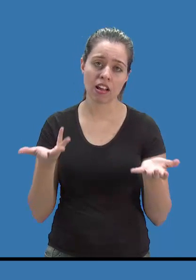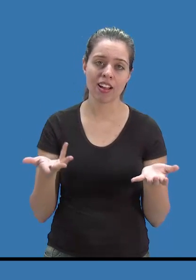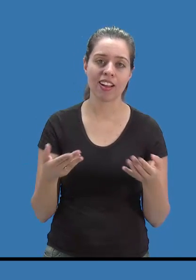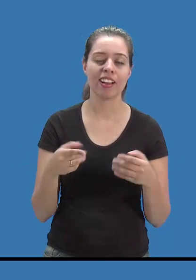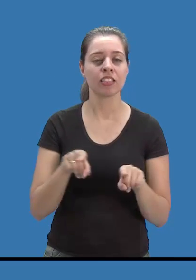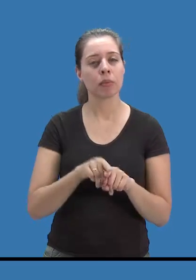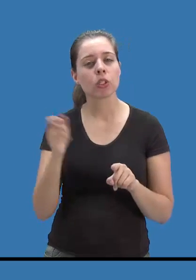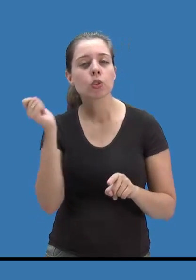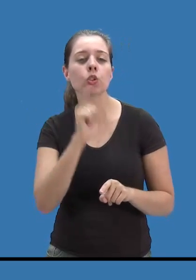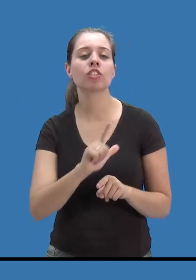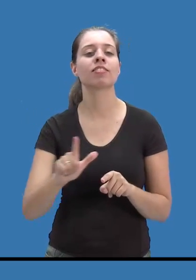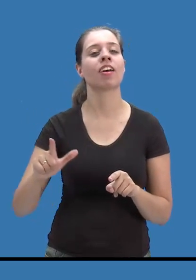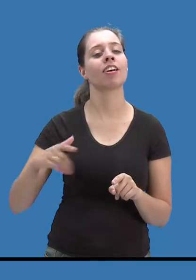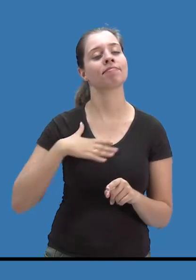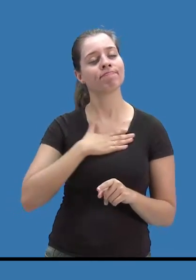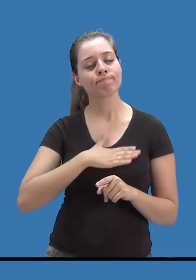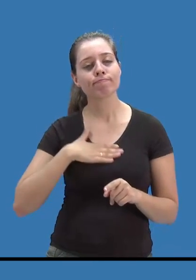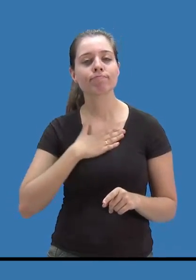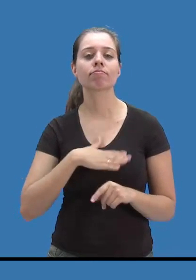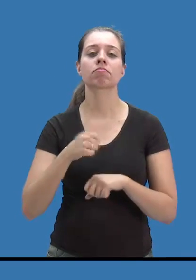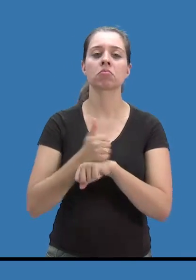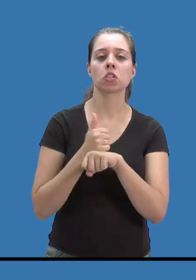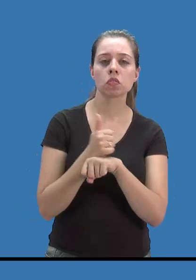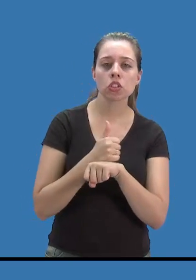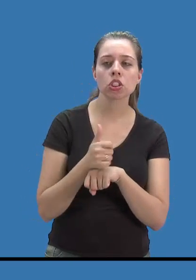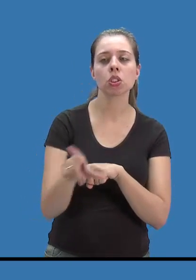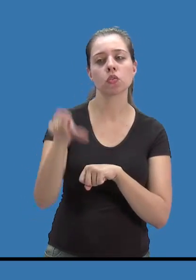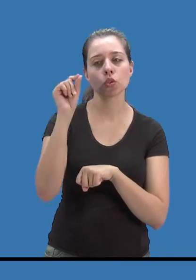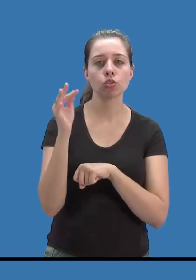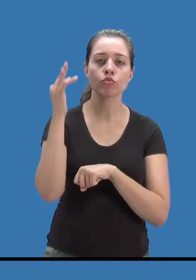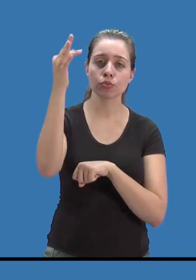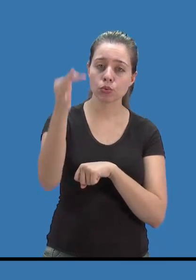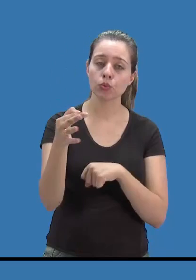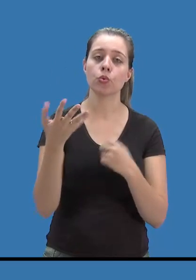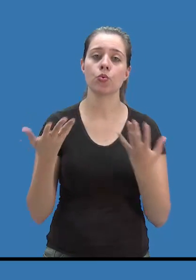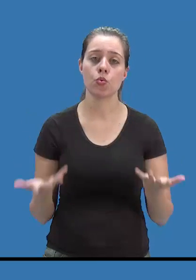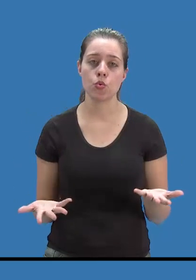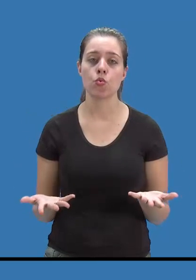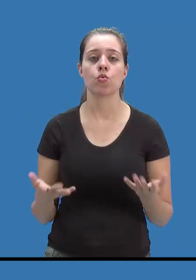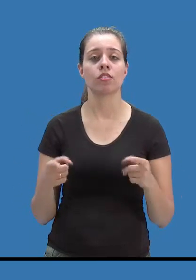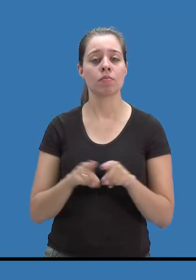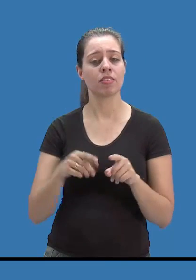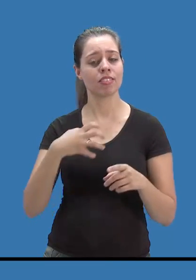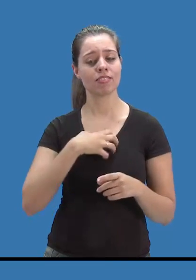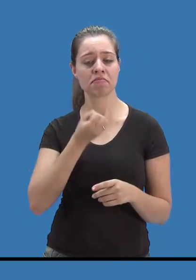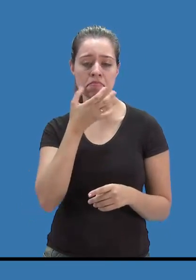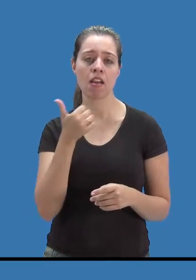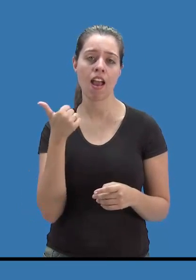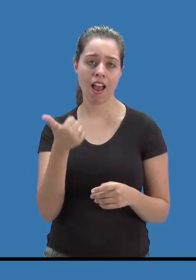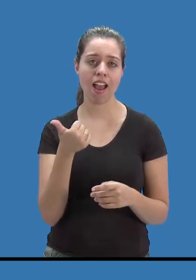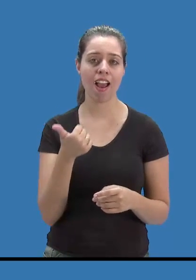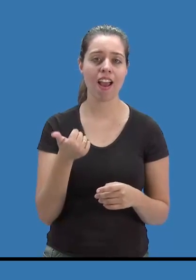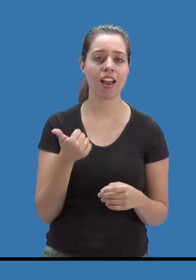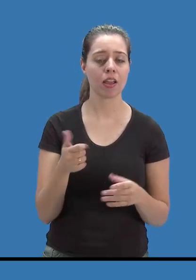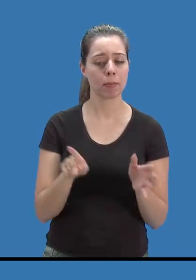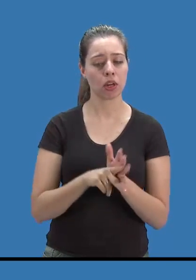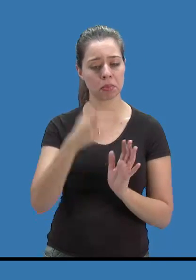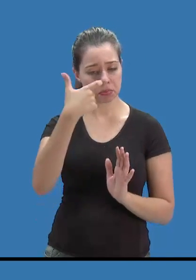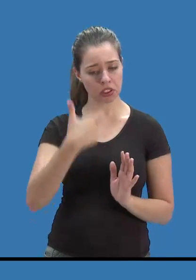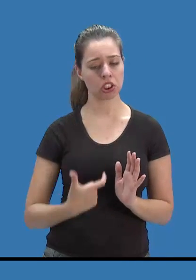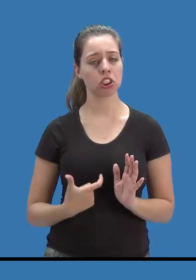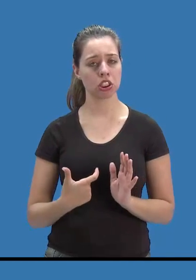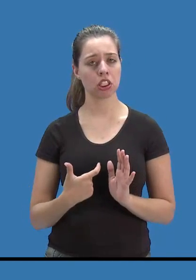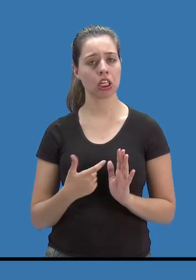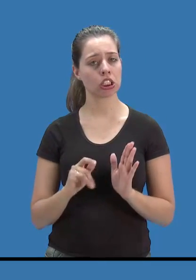fazer, que consegue se satisfazer na profissão escolhida, que consegue se sentir realizado na construção dessa